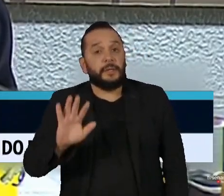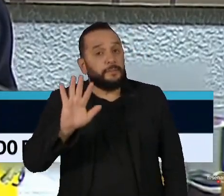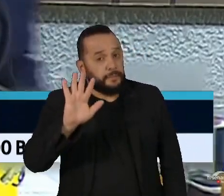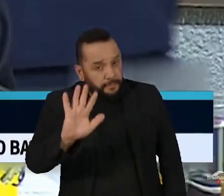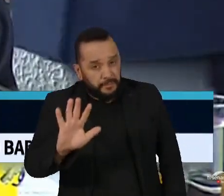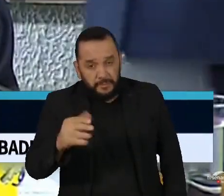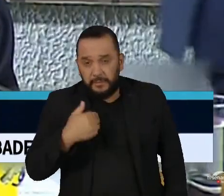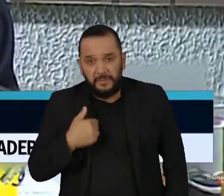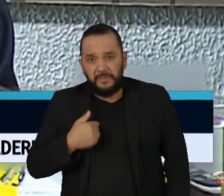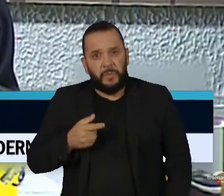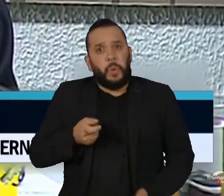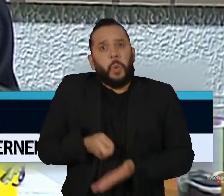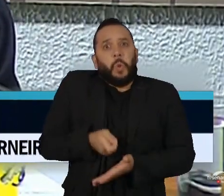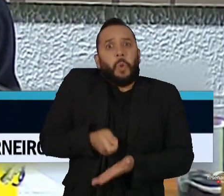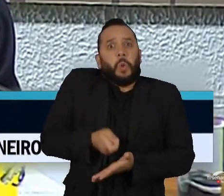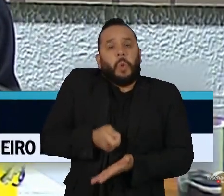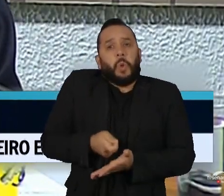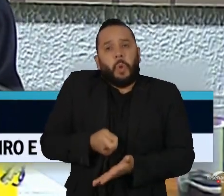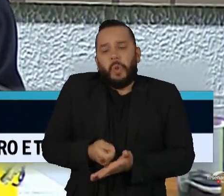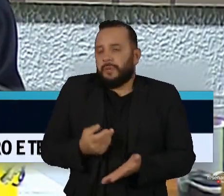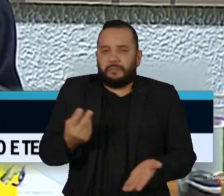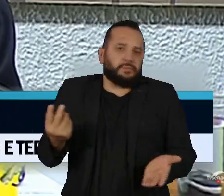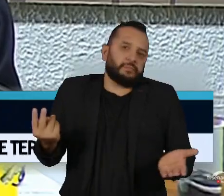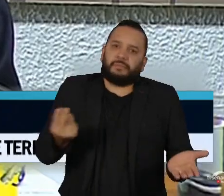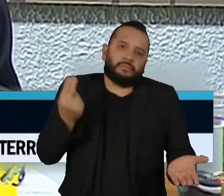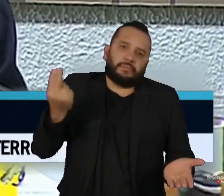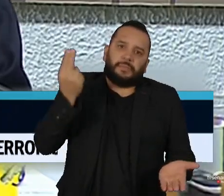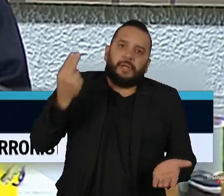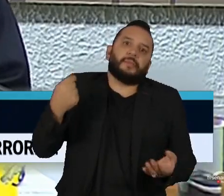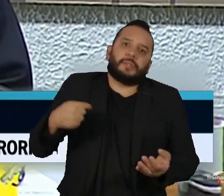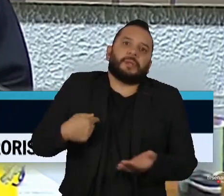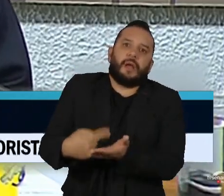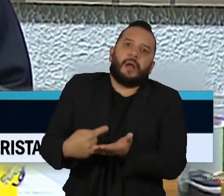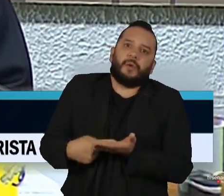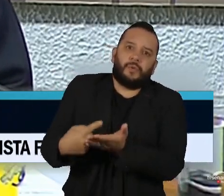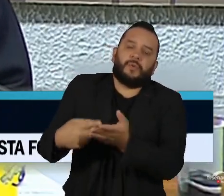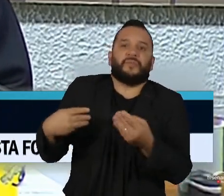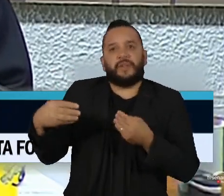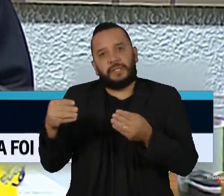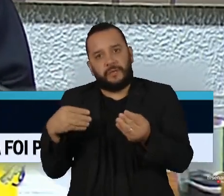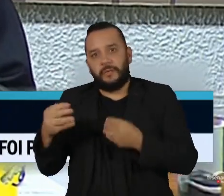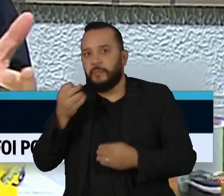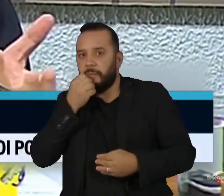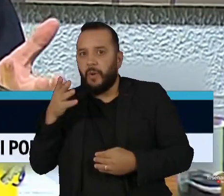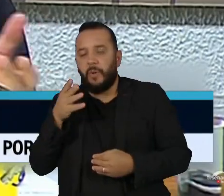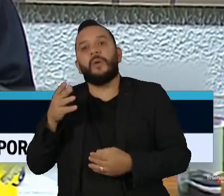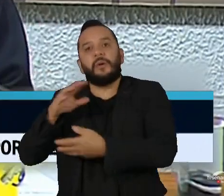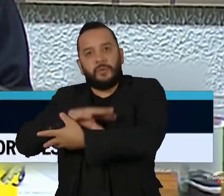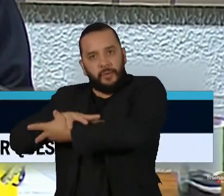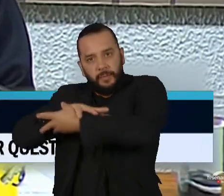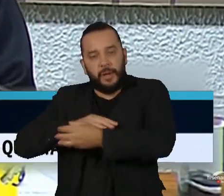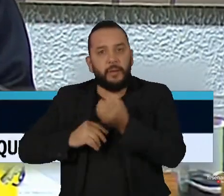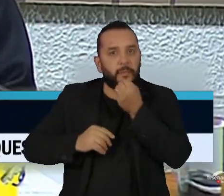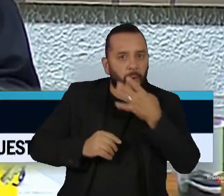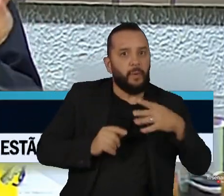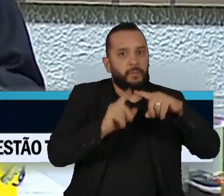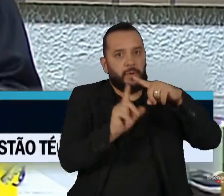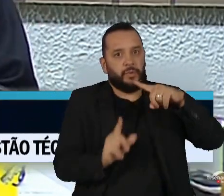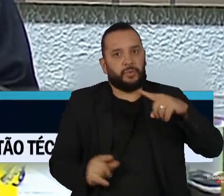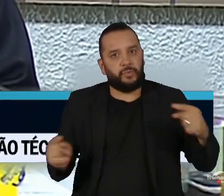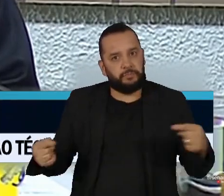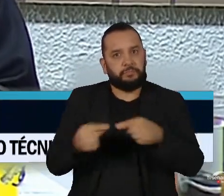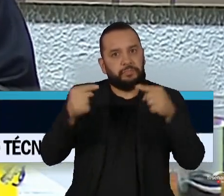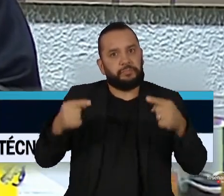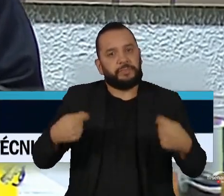dentro de um acordo que seja bom para os dois lados. Durante a reunião, o ministro das